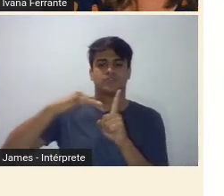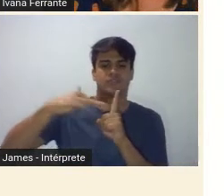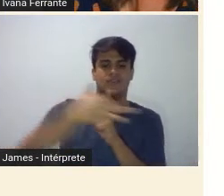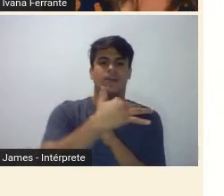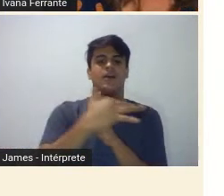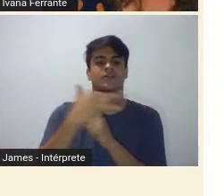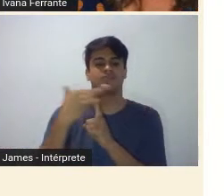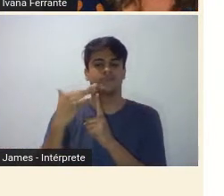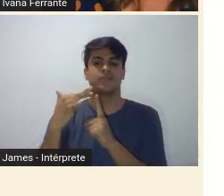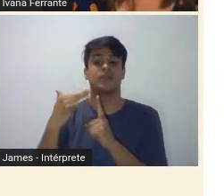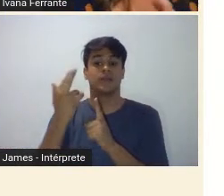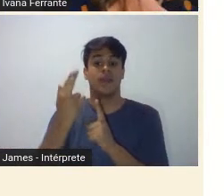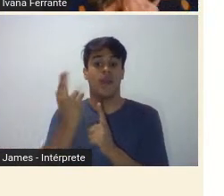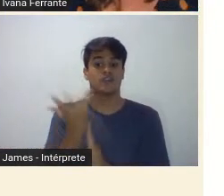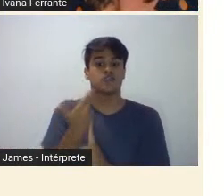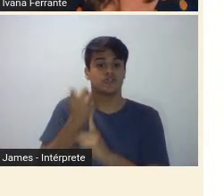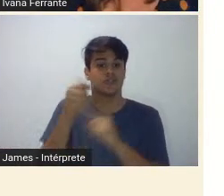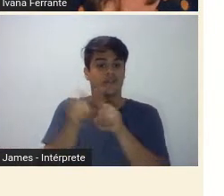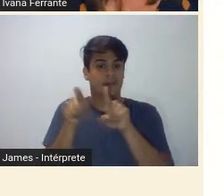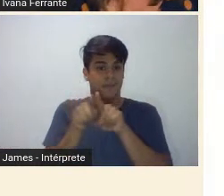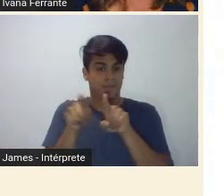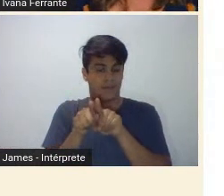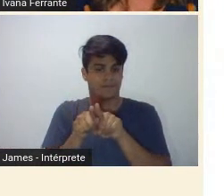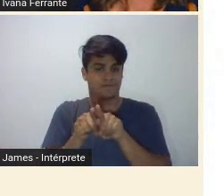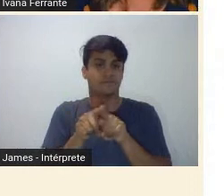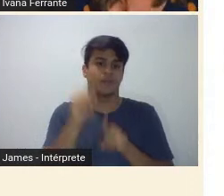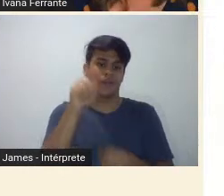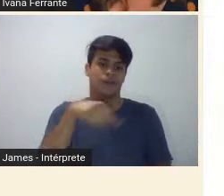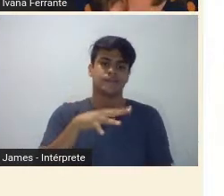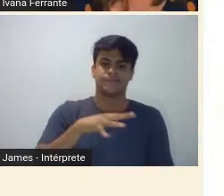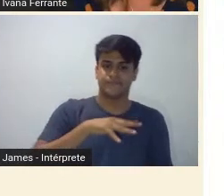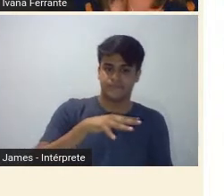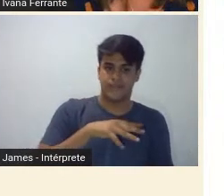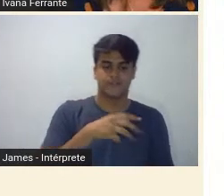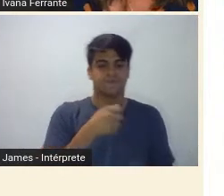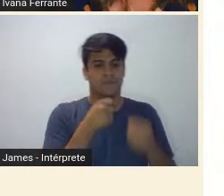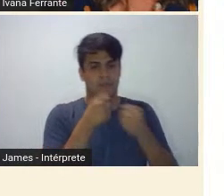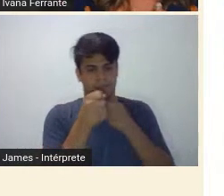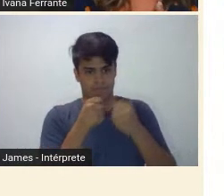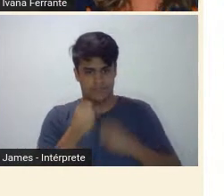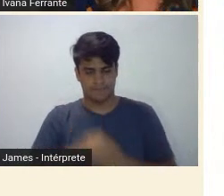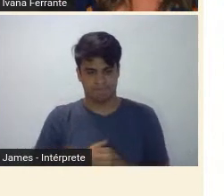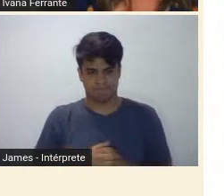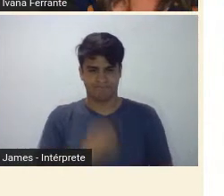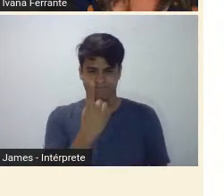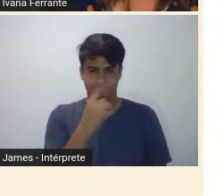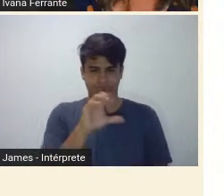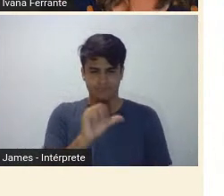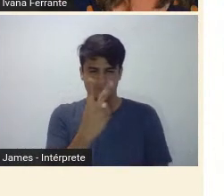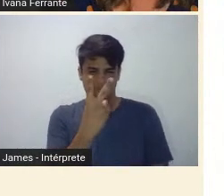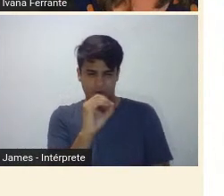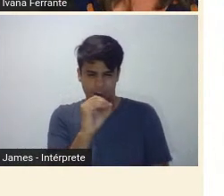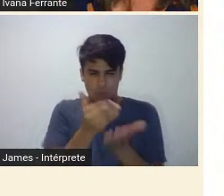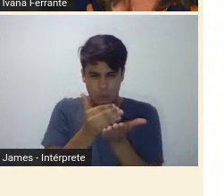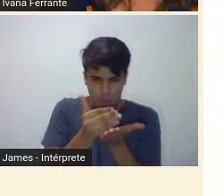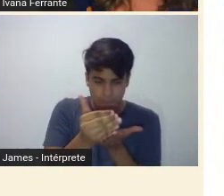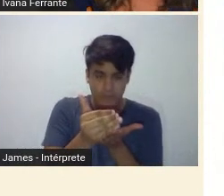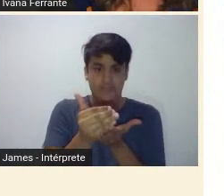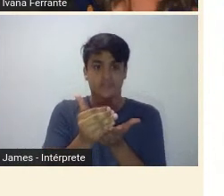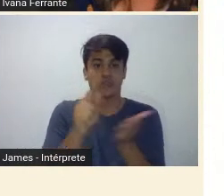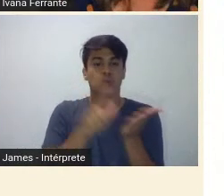então, a cidade e a imprensa. Naquele início do século XX, a linguagem dos jornais e de revistas